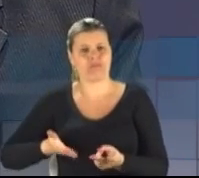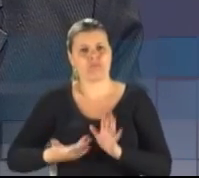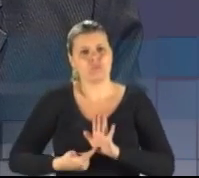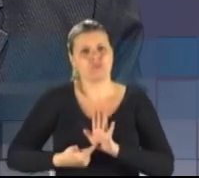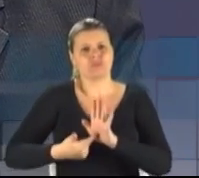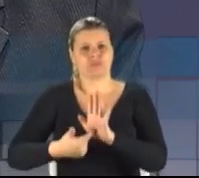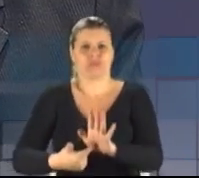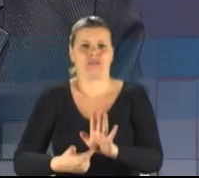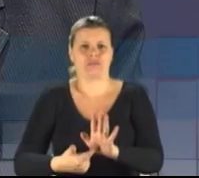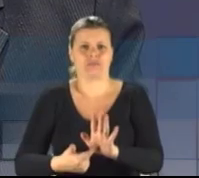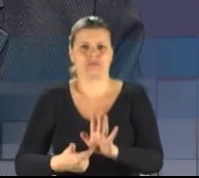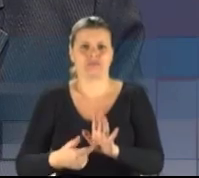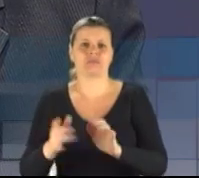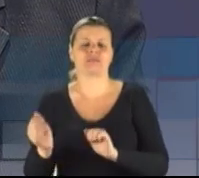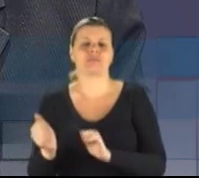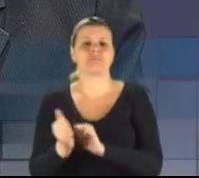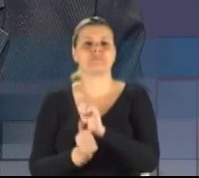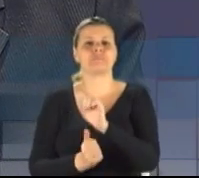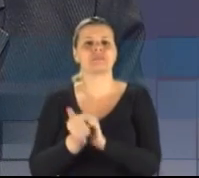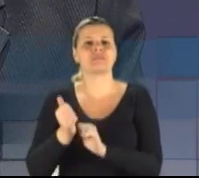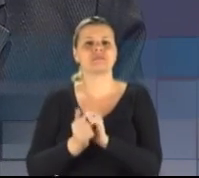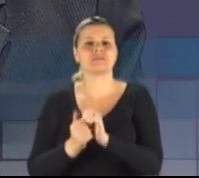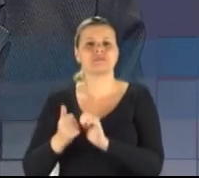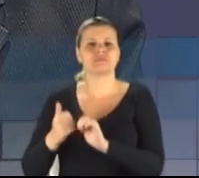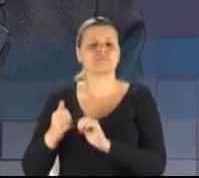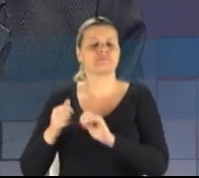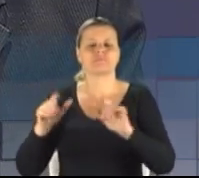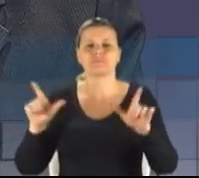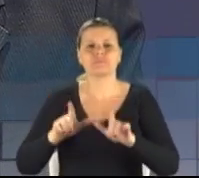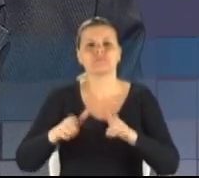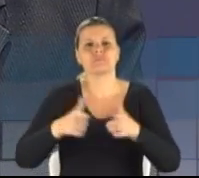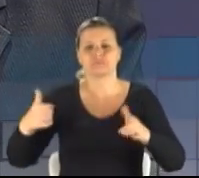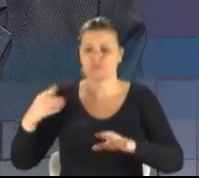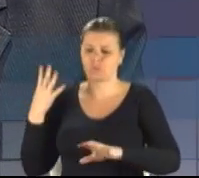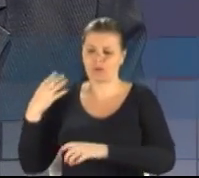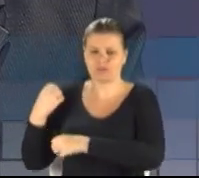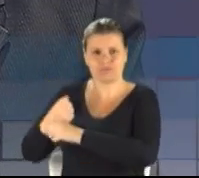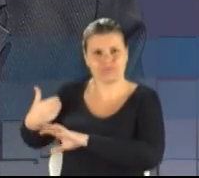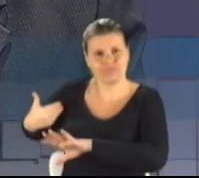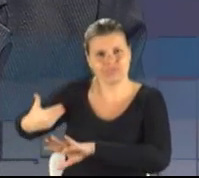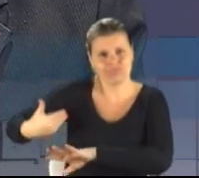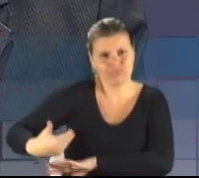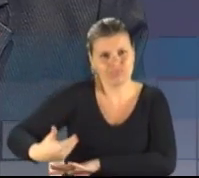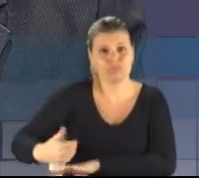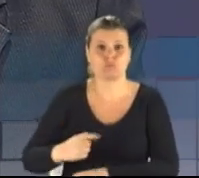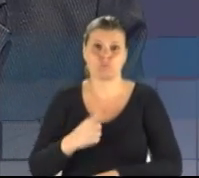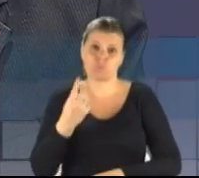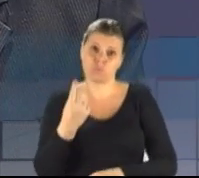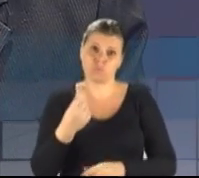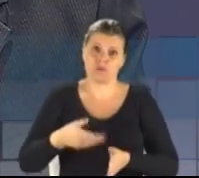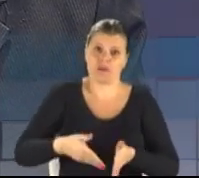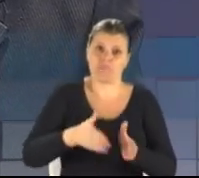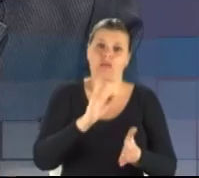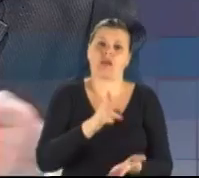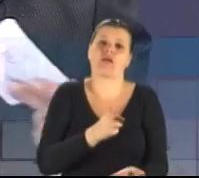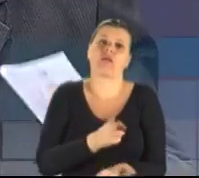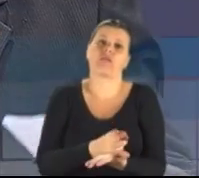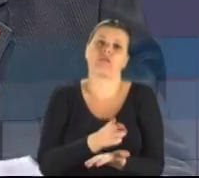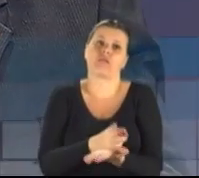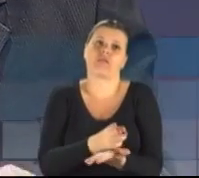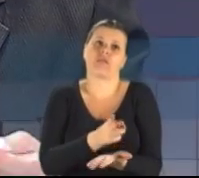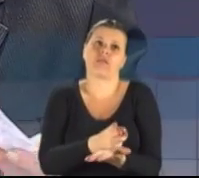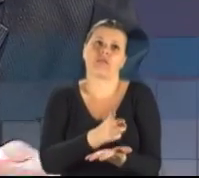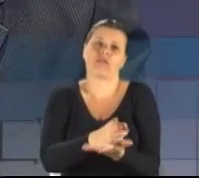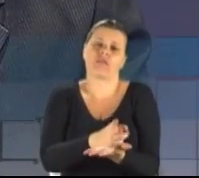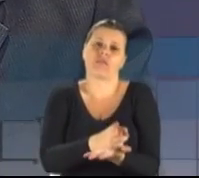grande imprensa nos quatro últimos anos. Um que é um continuismo e um outro que quer se